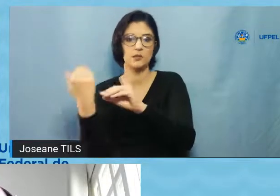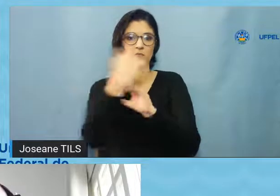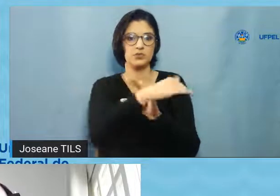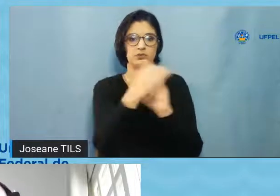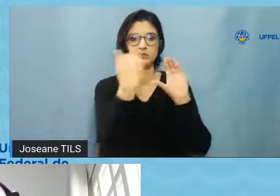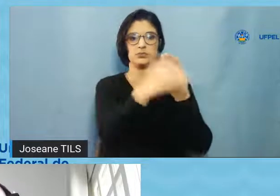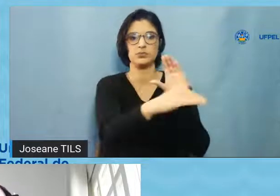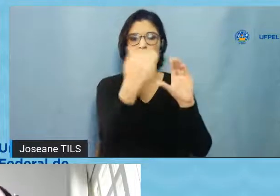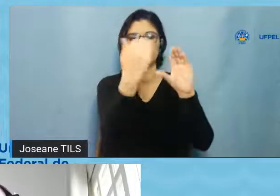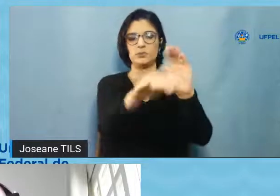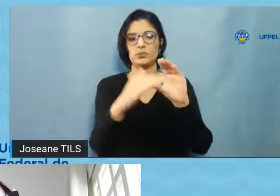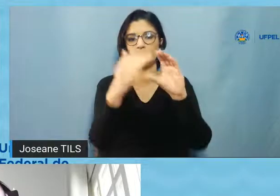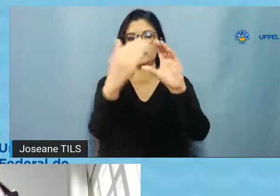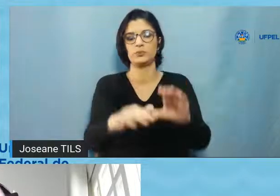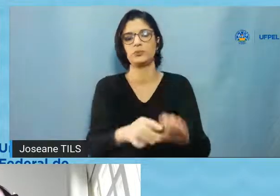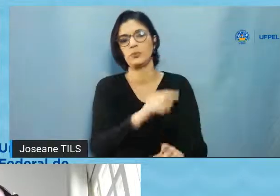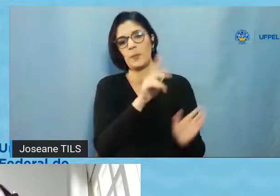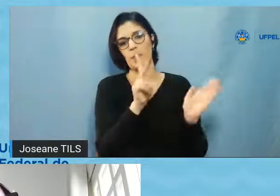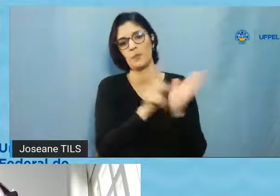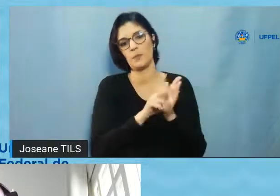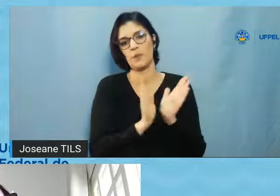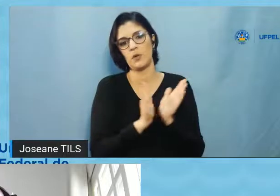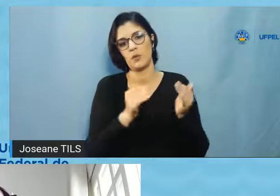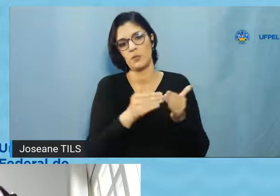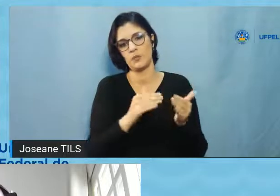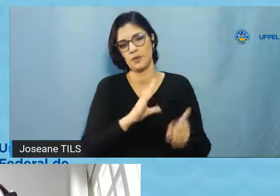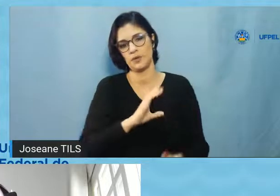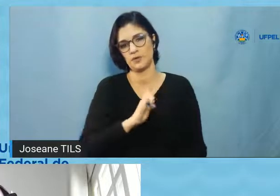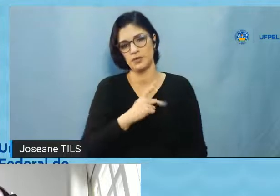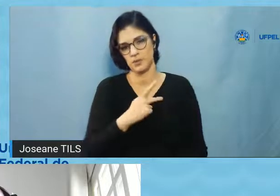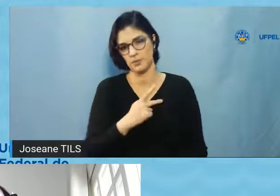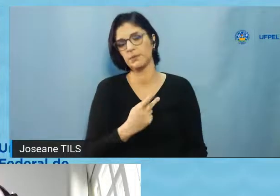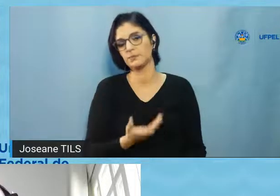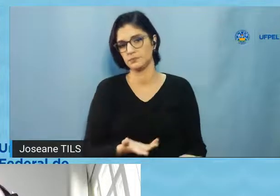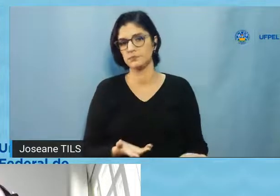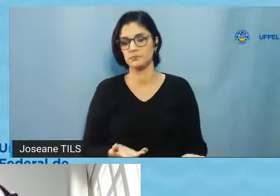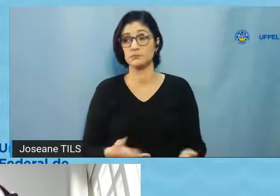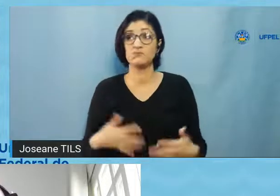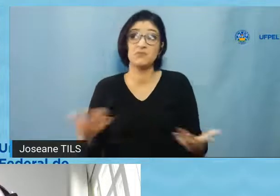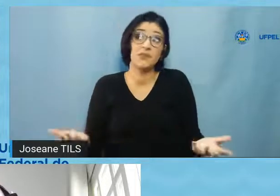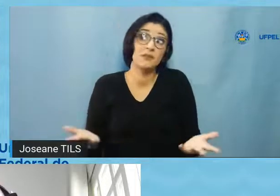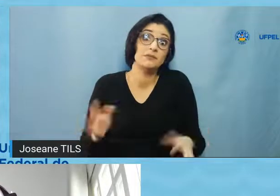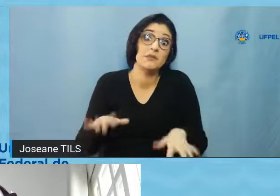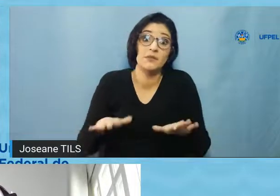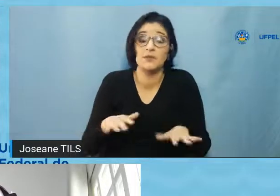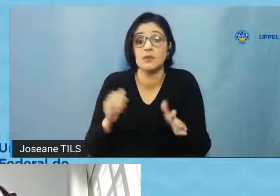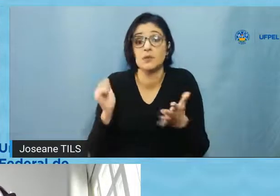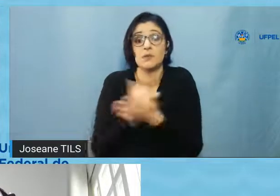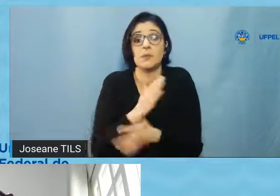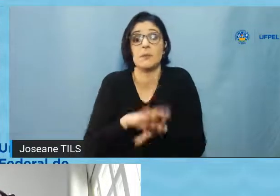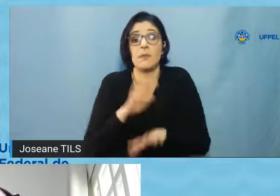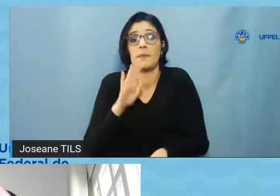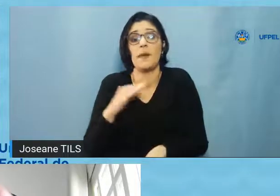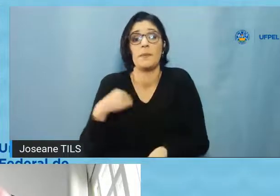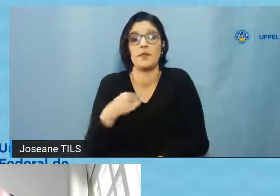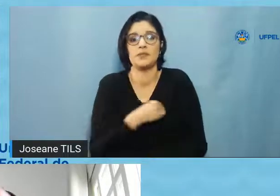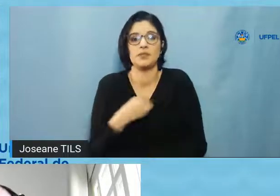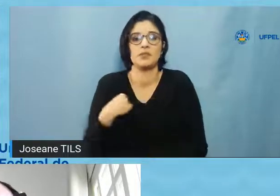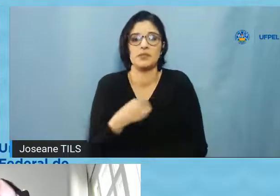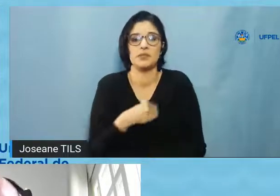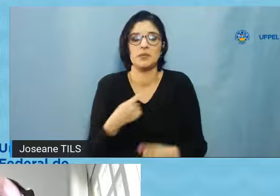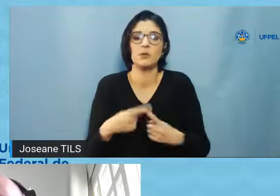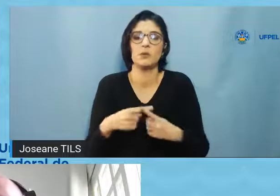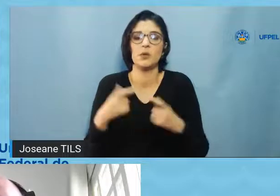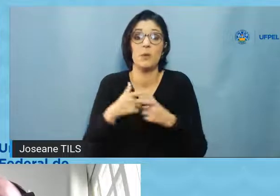projetos em todas as áreas do conhecimento, tá? Eu comentei, a probabilidade maior é que seja direcionado para comitê de ética da Faculdade de Medicina, porque é o